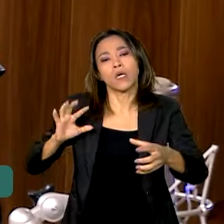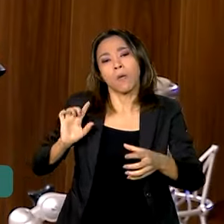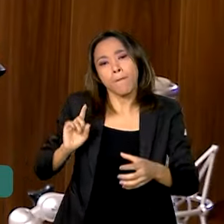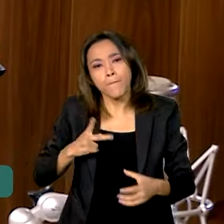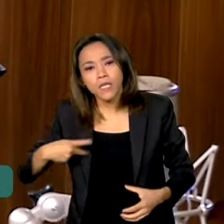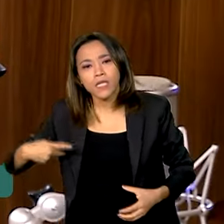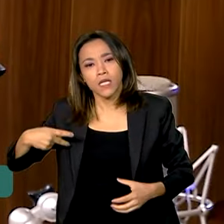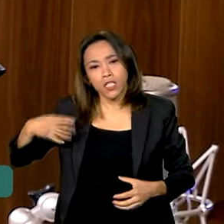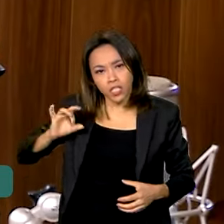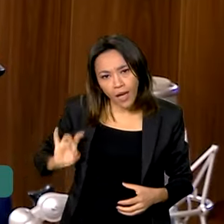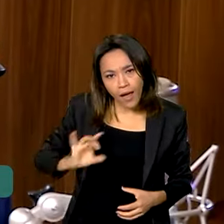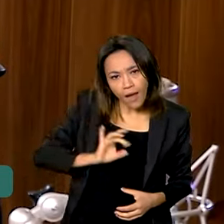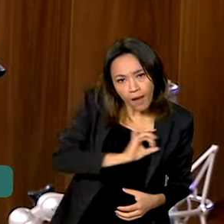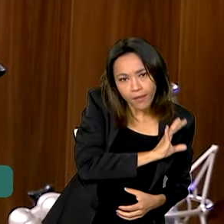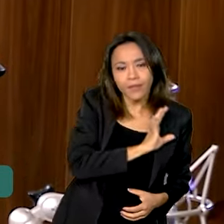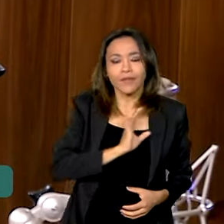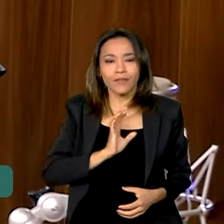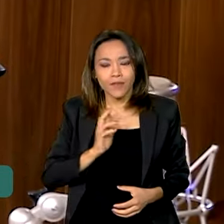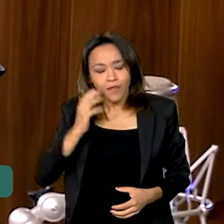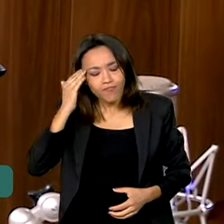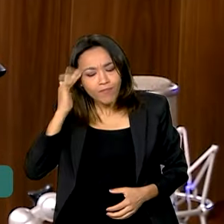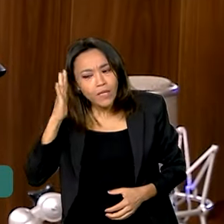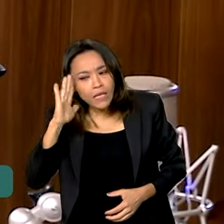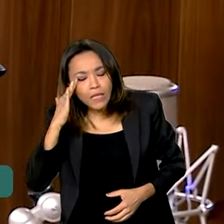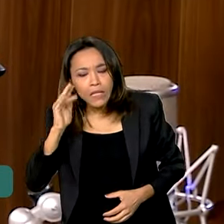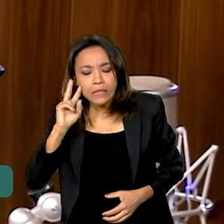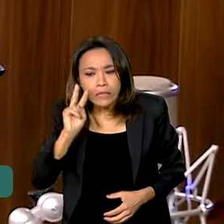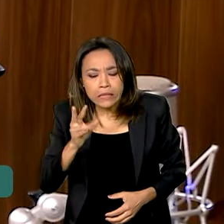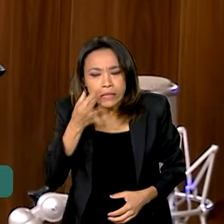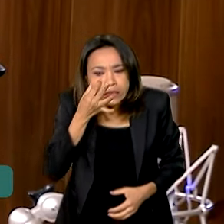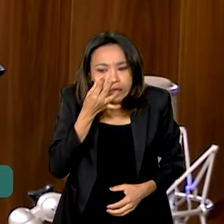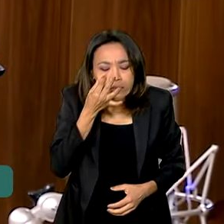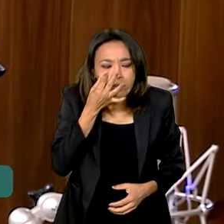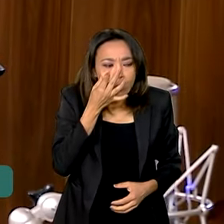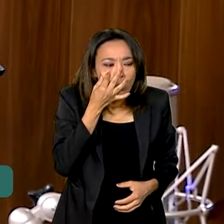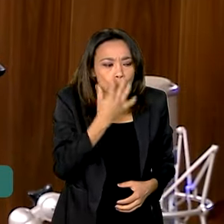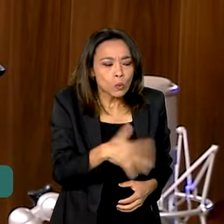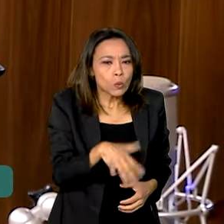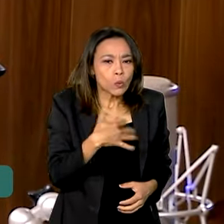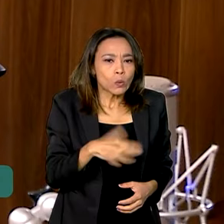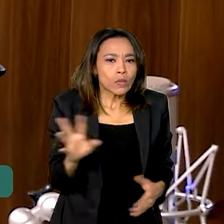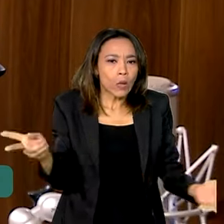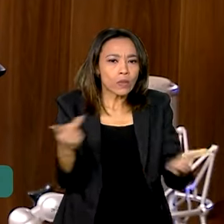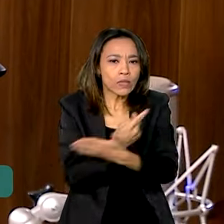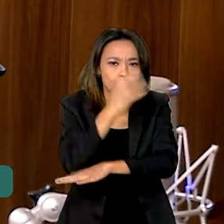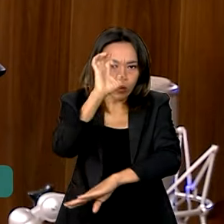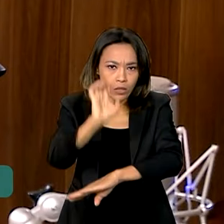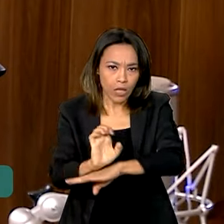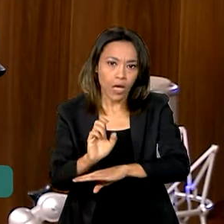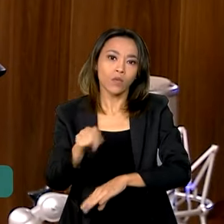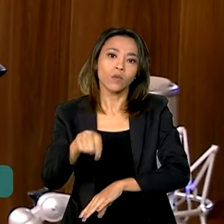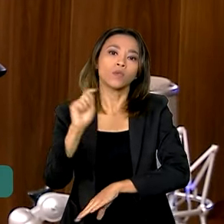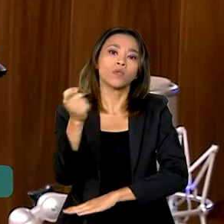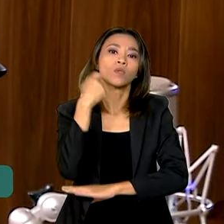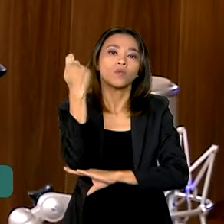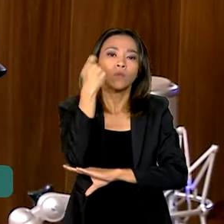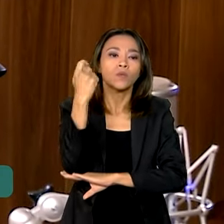do presidente Bruno Dantas, todo mundo no sentido de compreender que o que está acontecendo no Rio Grande do Sul é uma